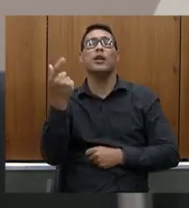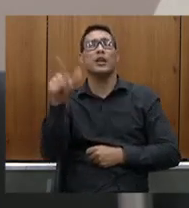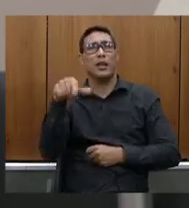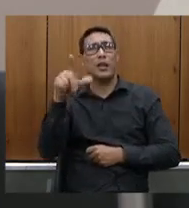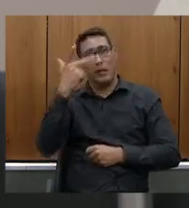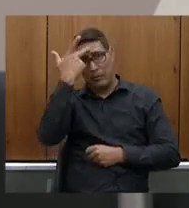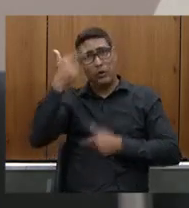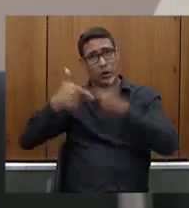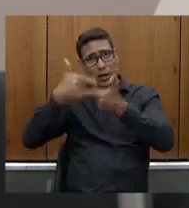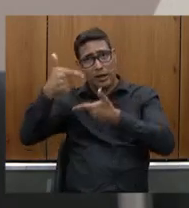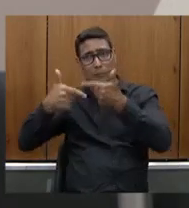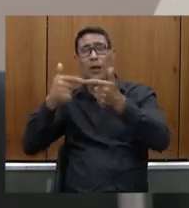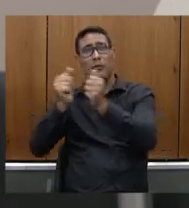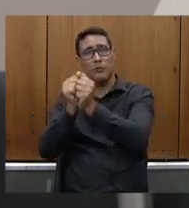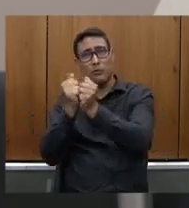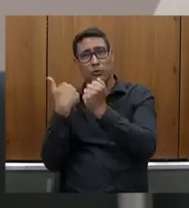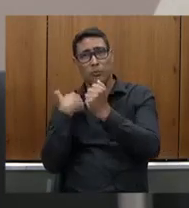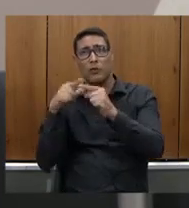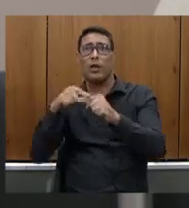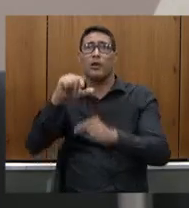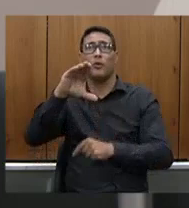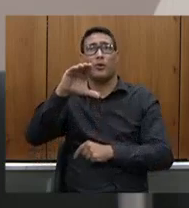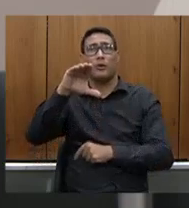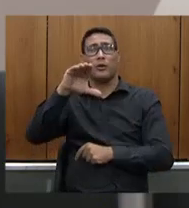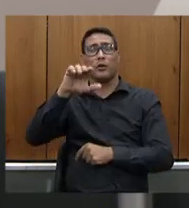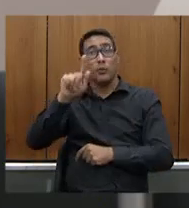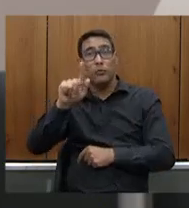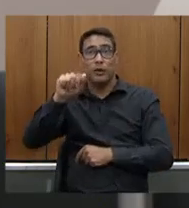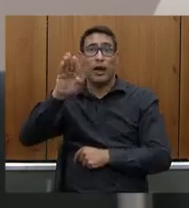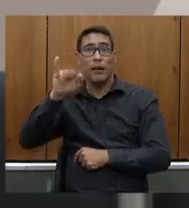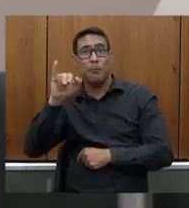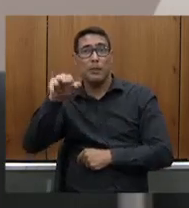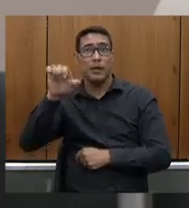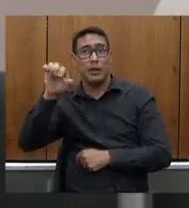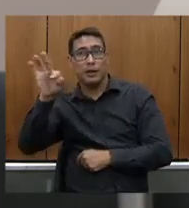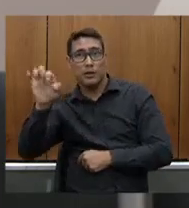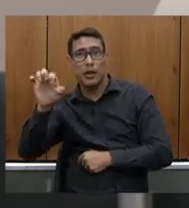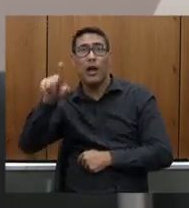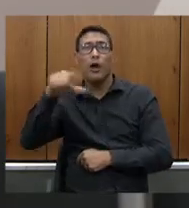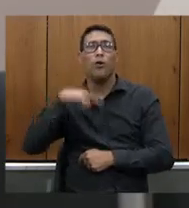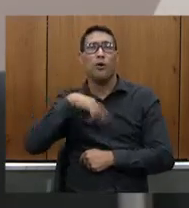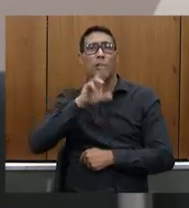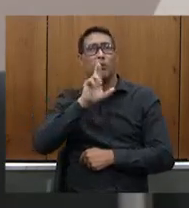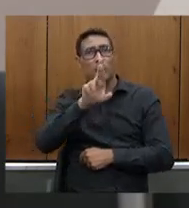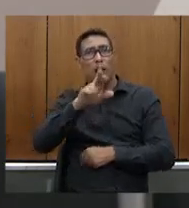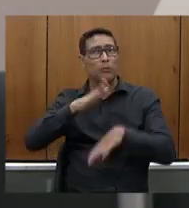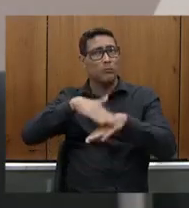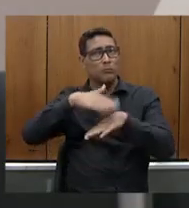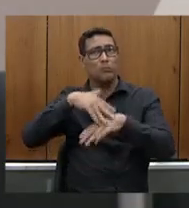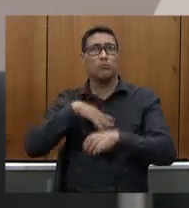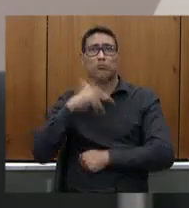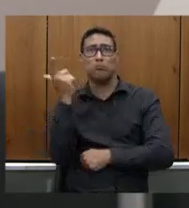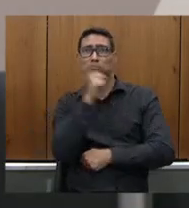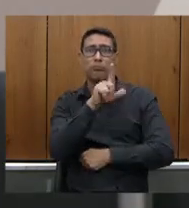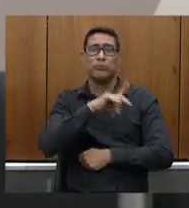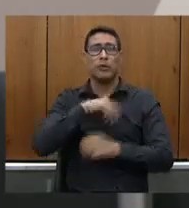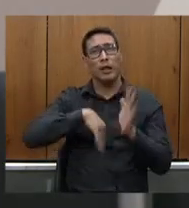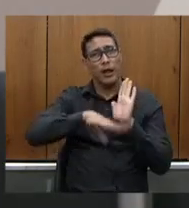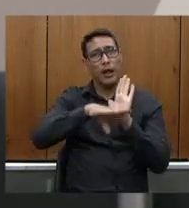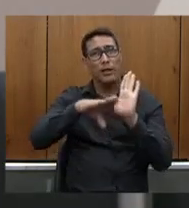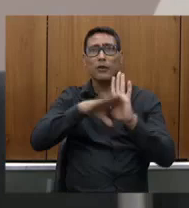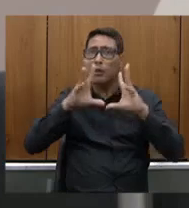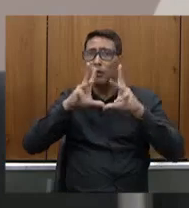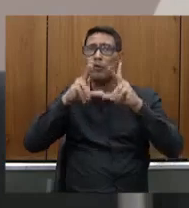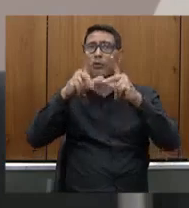comigo no gabinete e o resultado é que nós conseguimos ter assistência em todo o estado de Minas